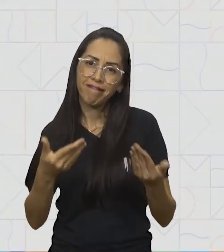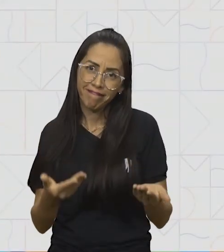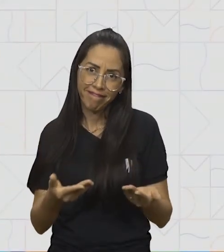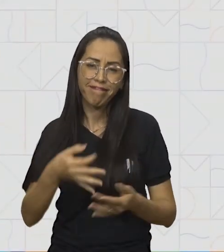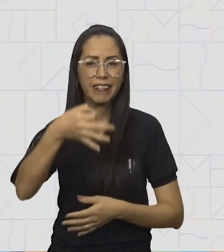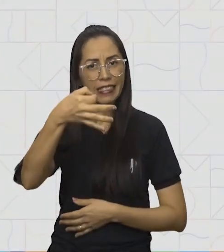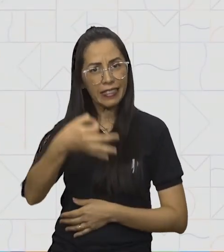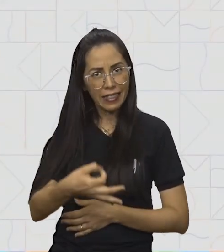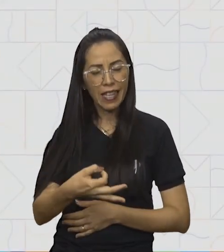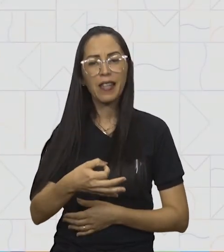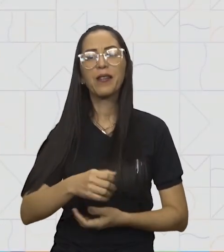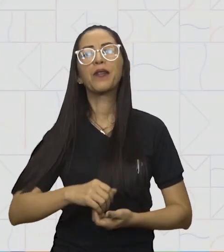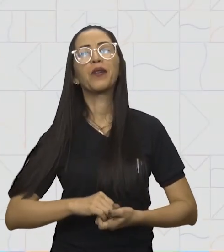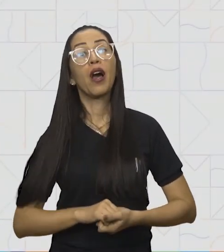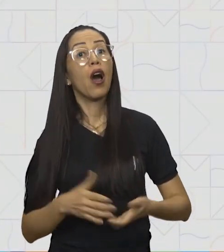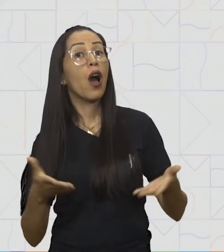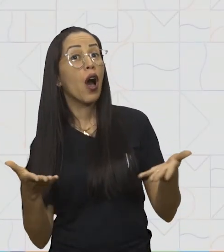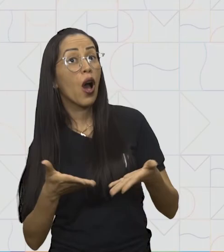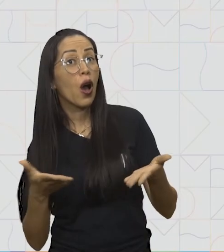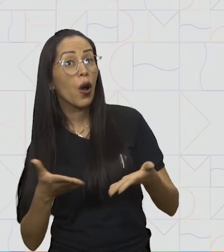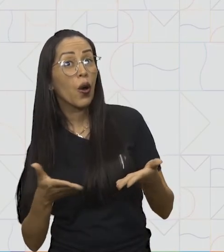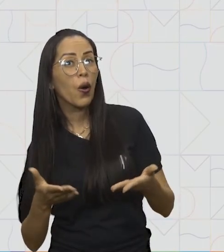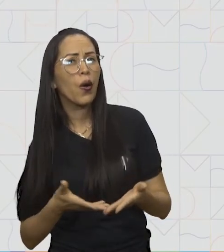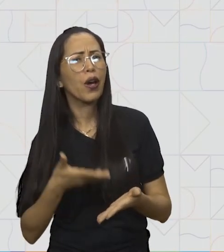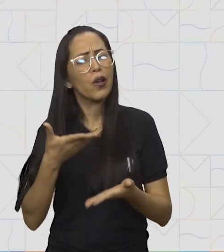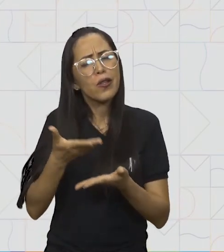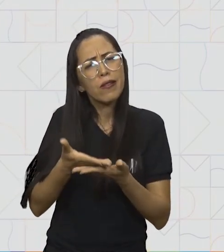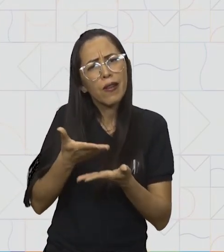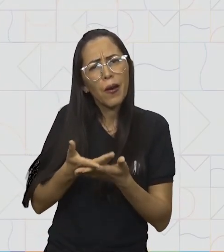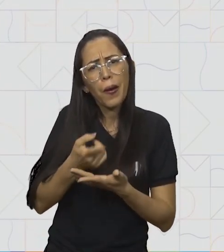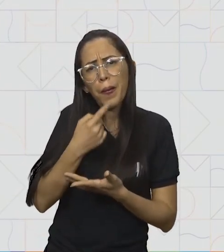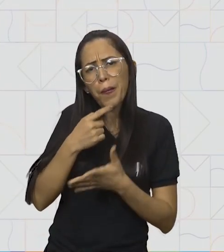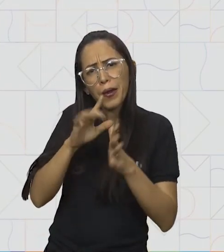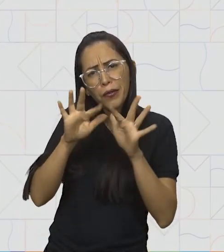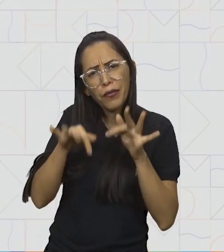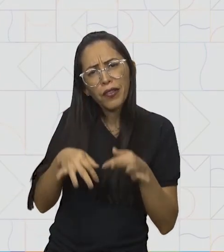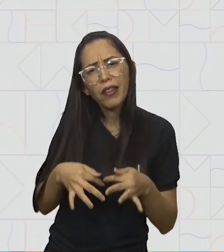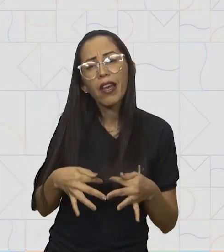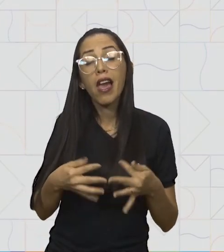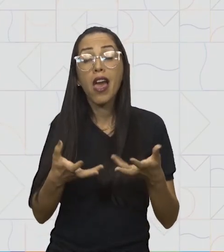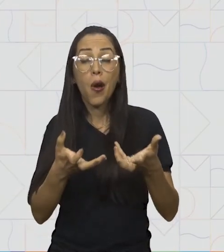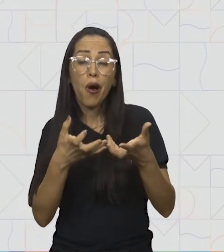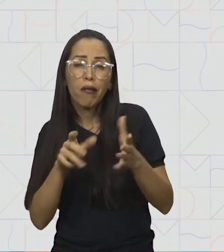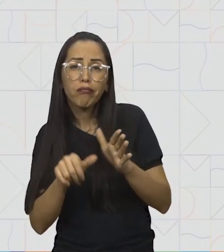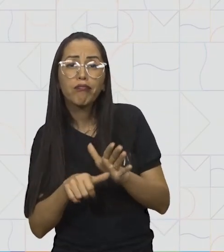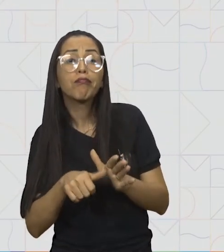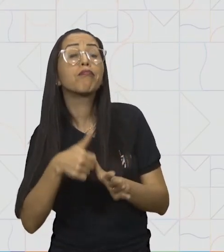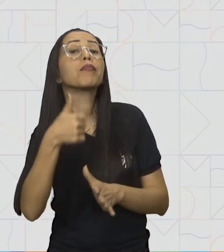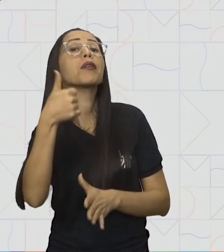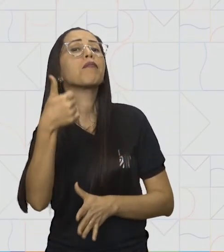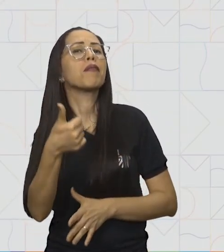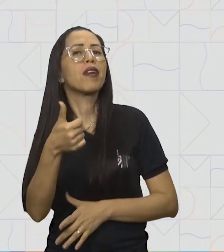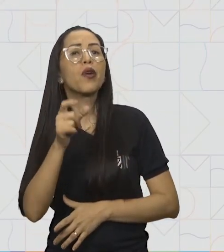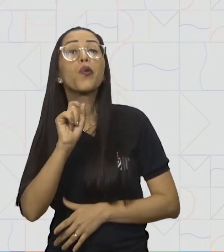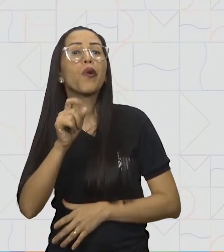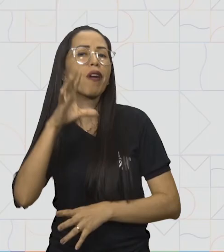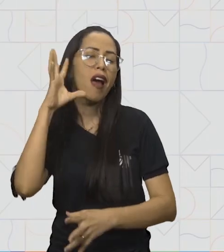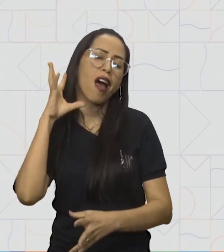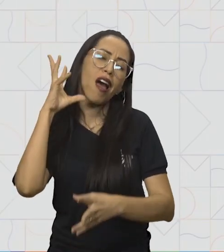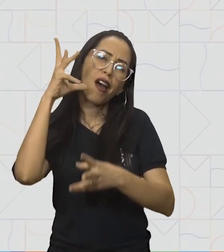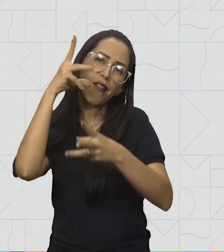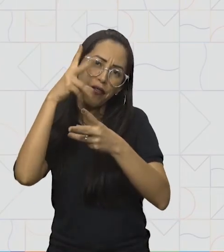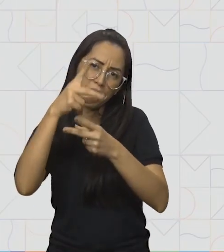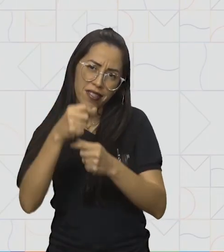mesmo, criançada! Agora que a nossa aula está finalizando, eu quero primeiramente fazer com vocês a